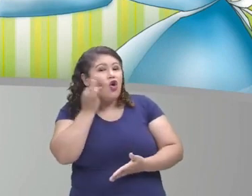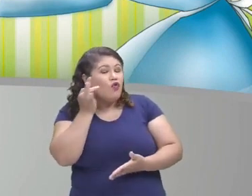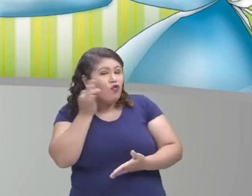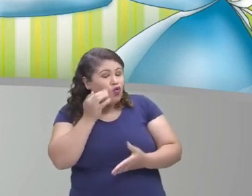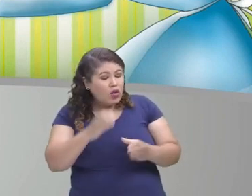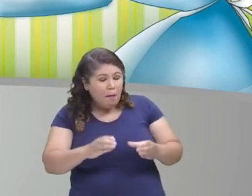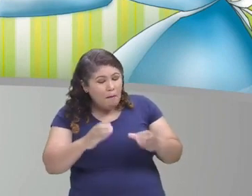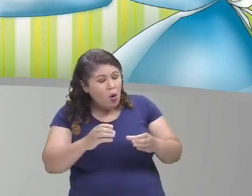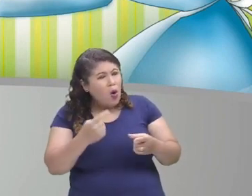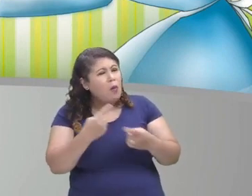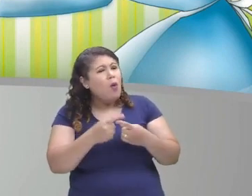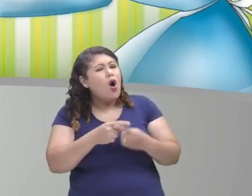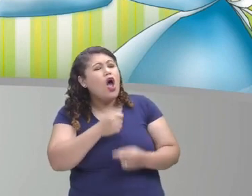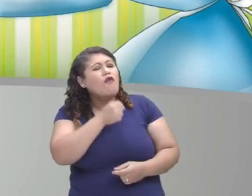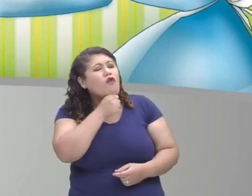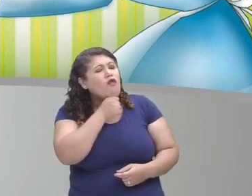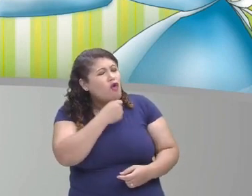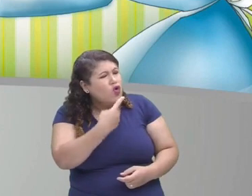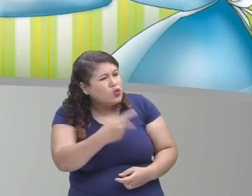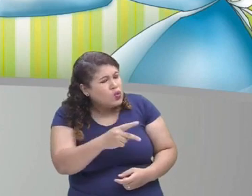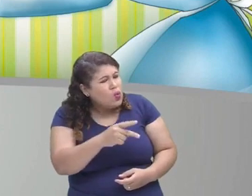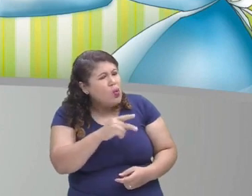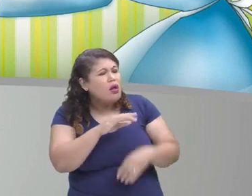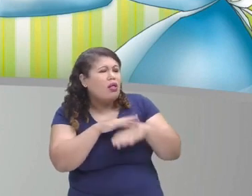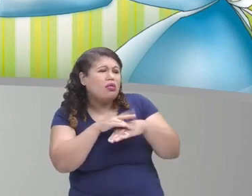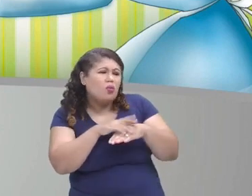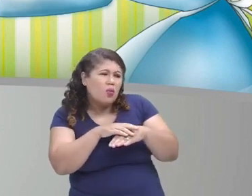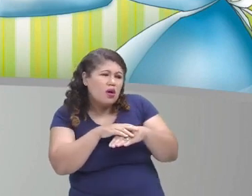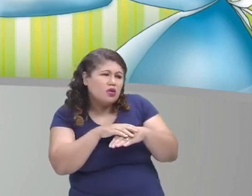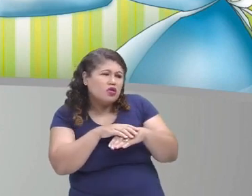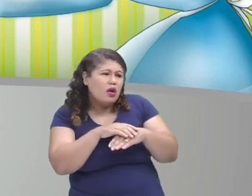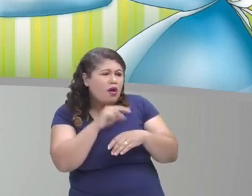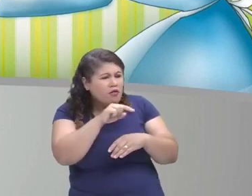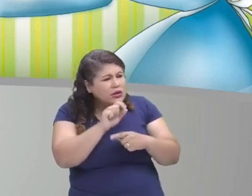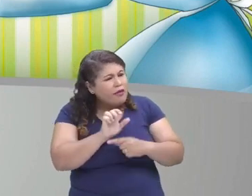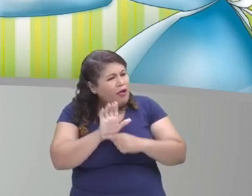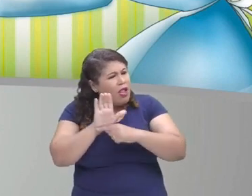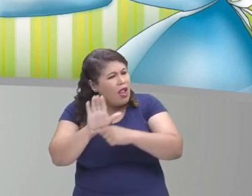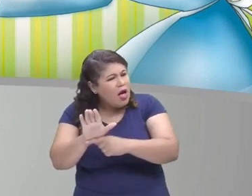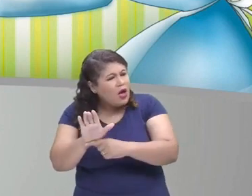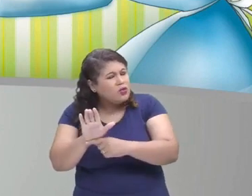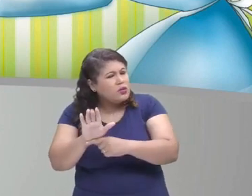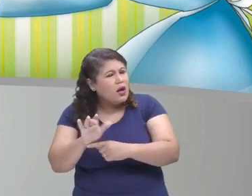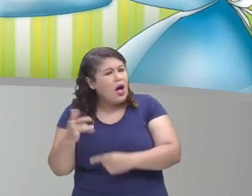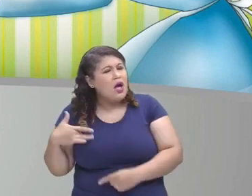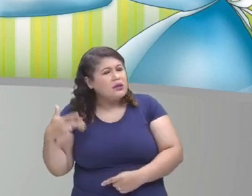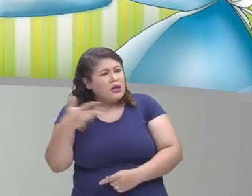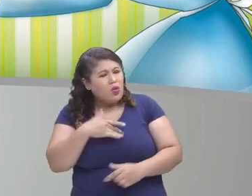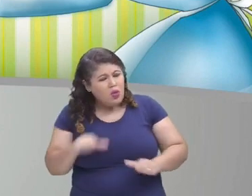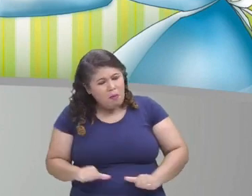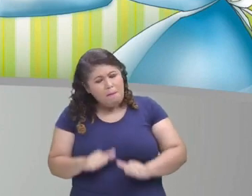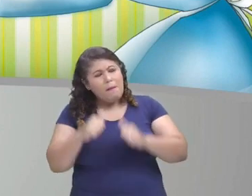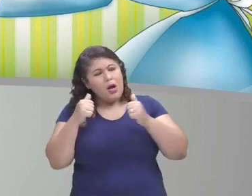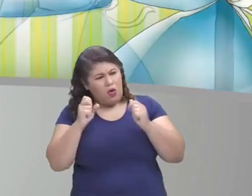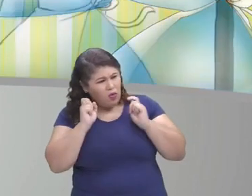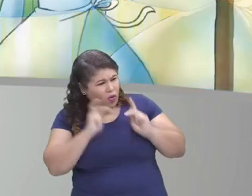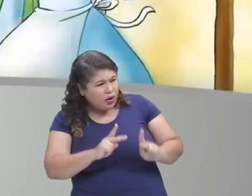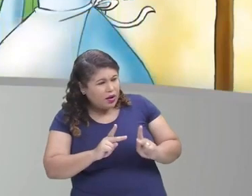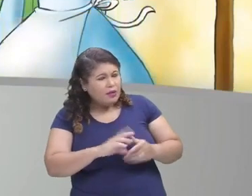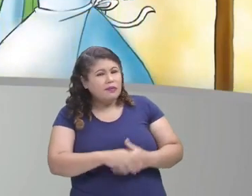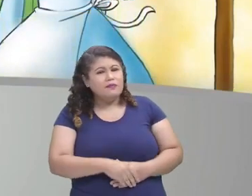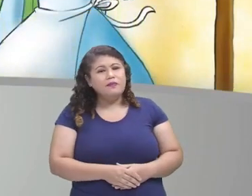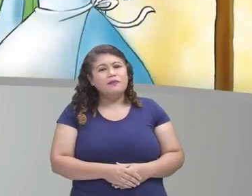se sentindo doente e espero que isso faça que ela fique o quê? Melhor! E